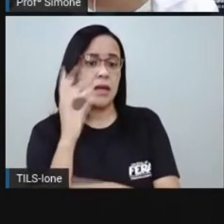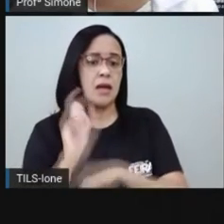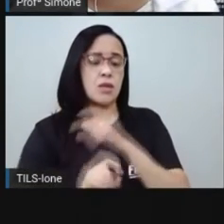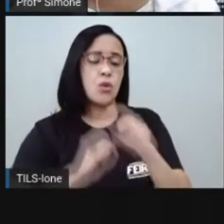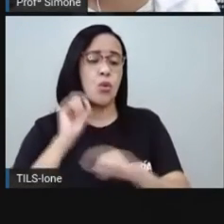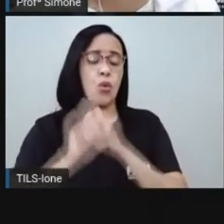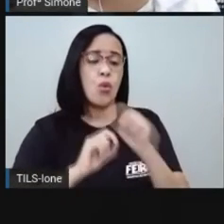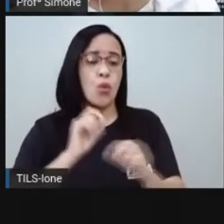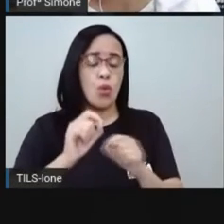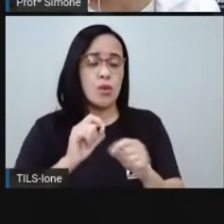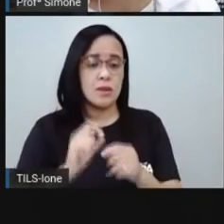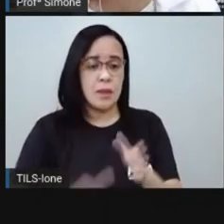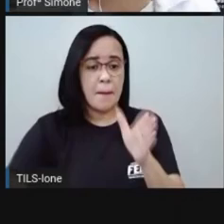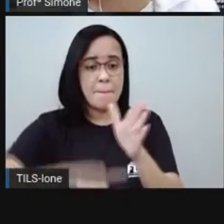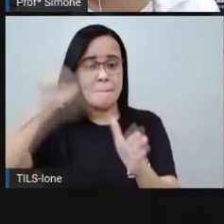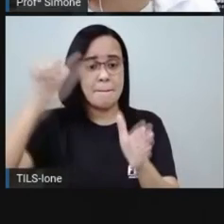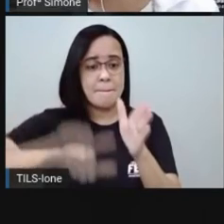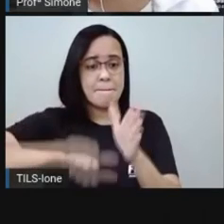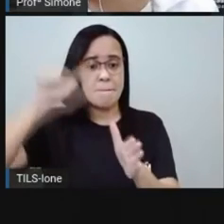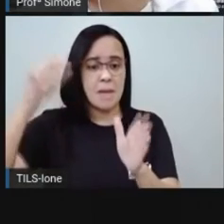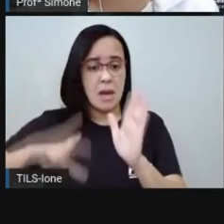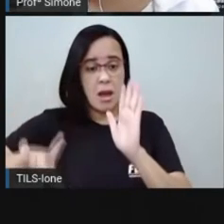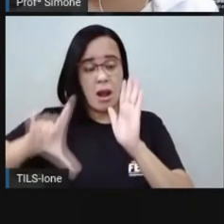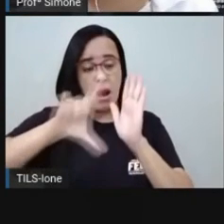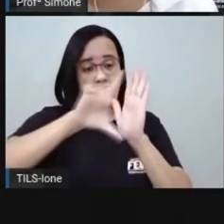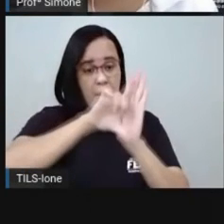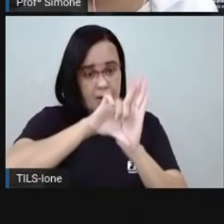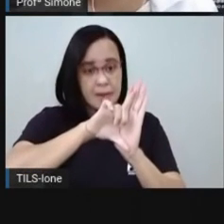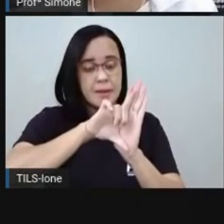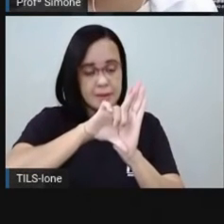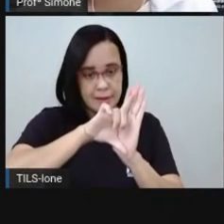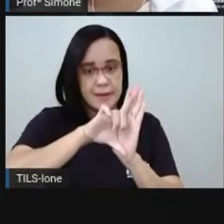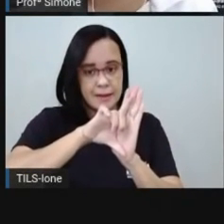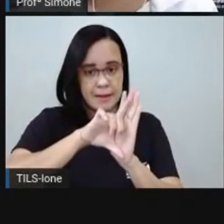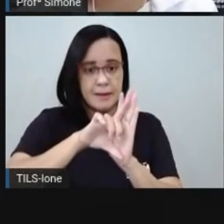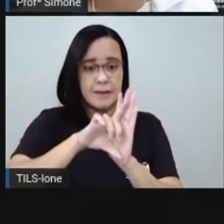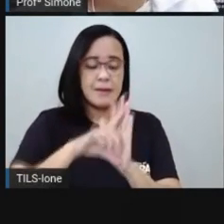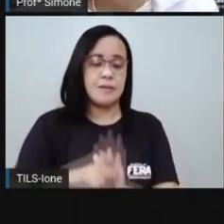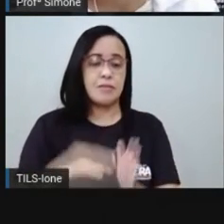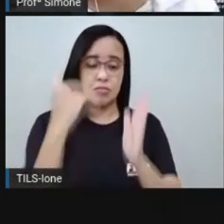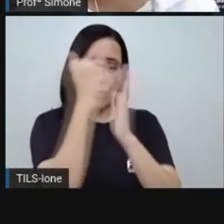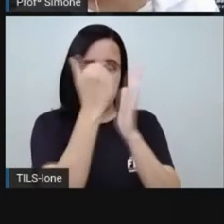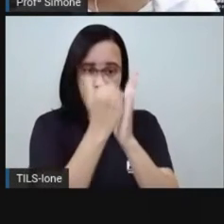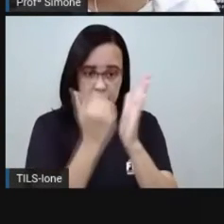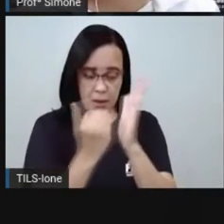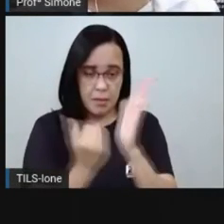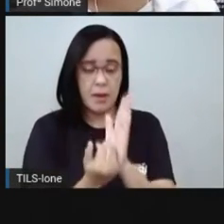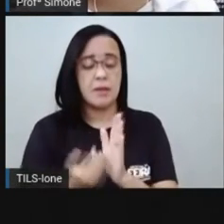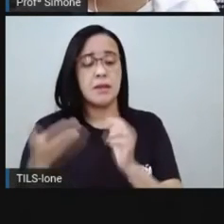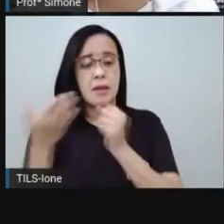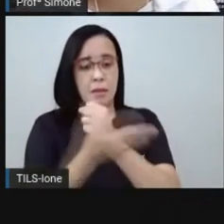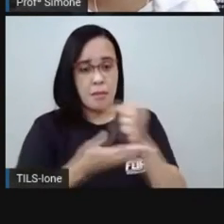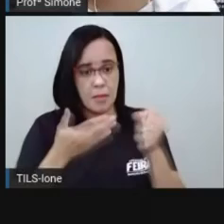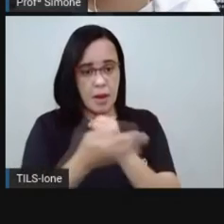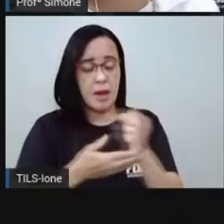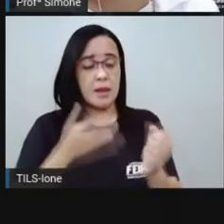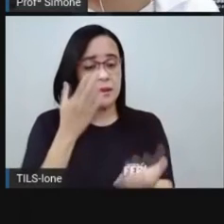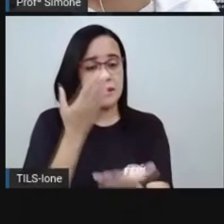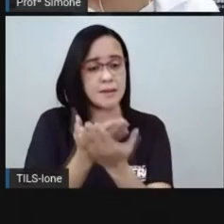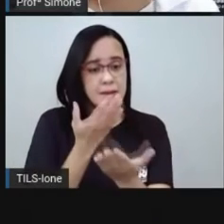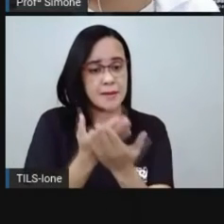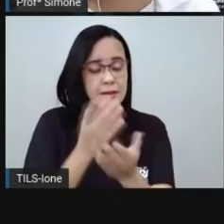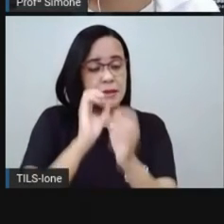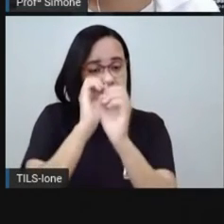Goulart a primeira lei de diretrizes e bases da educação nacional a educação no Brasil já era um direito